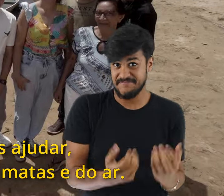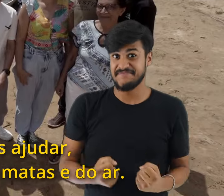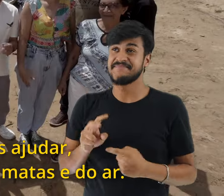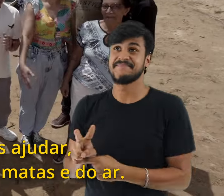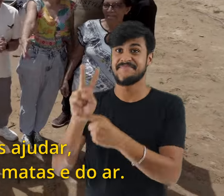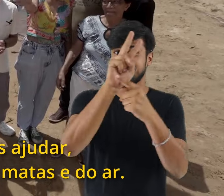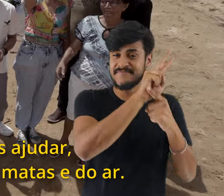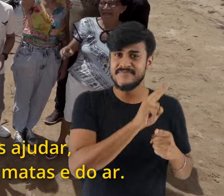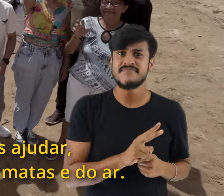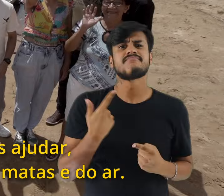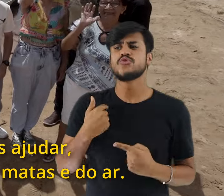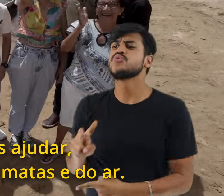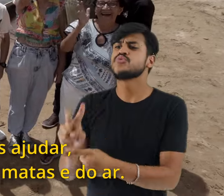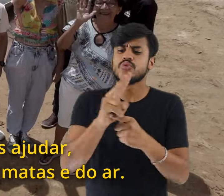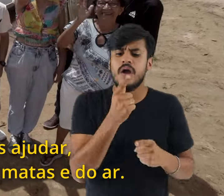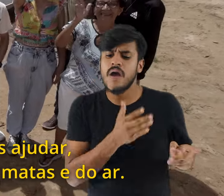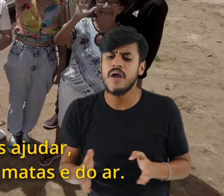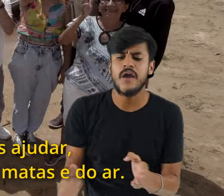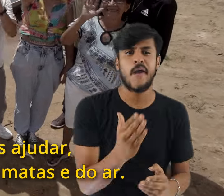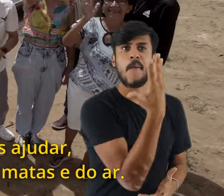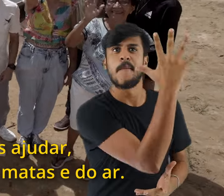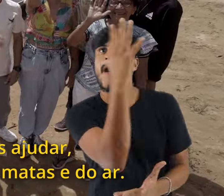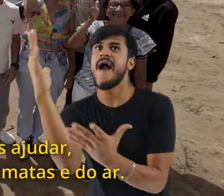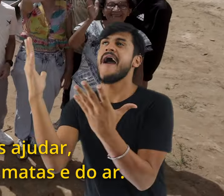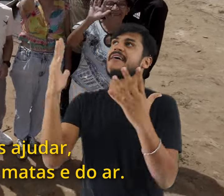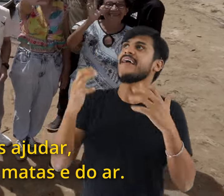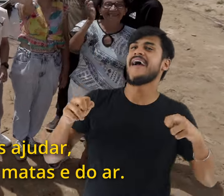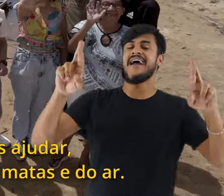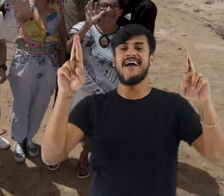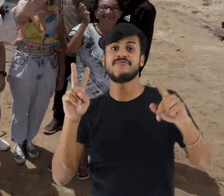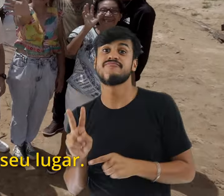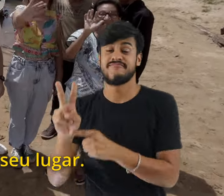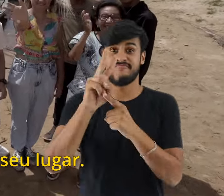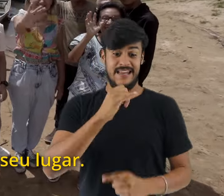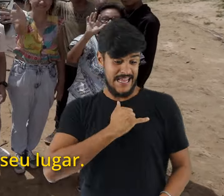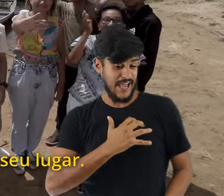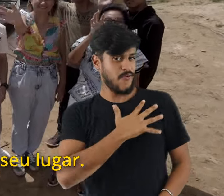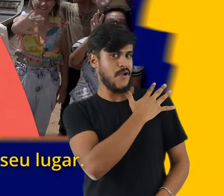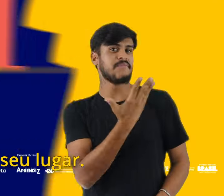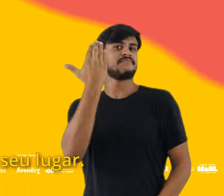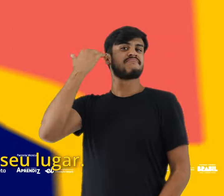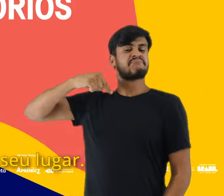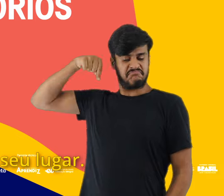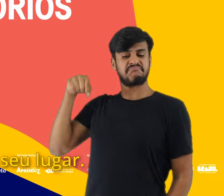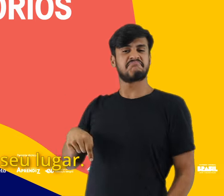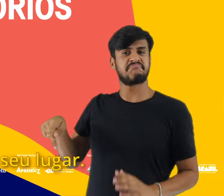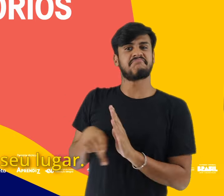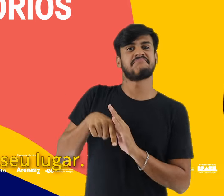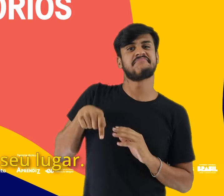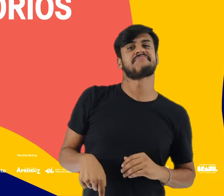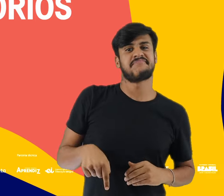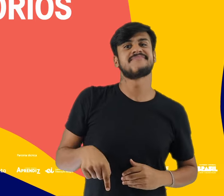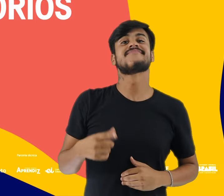vamos ajudar, vamos cuidar dos rios, das matas e do ar. O Isanomami, aqui é seu